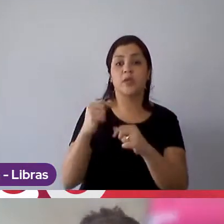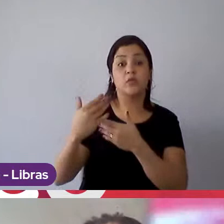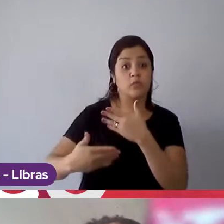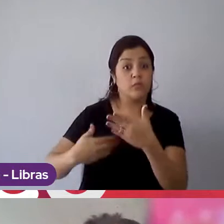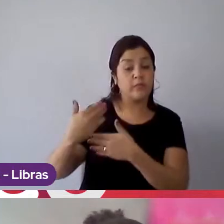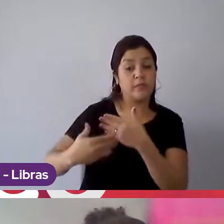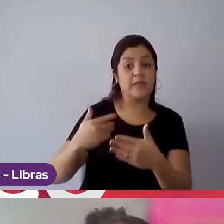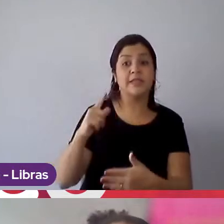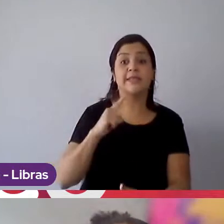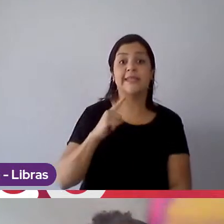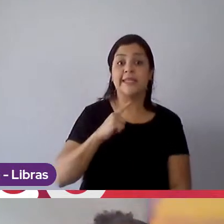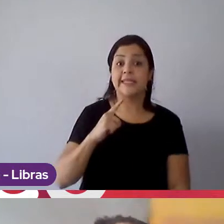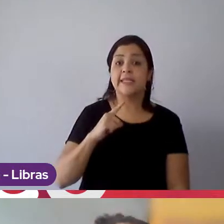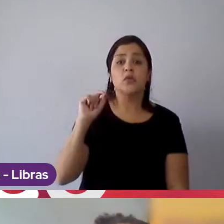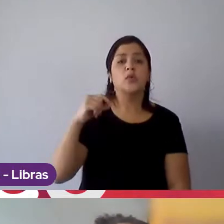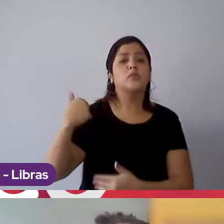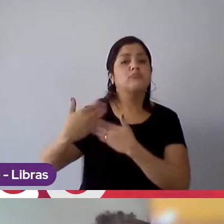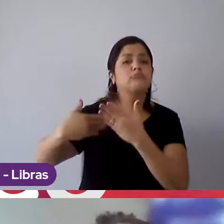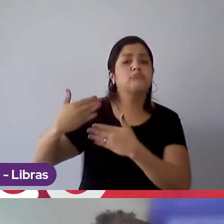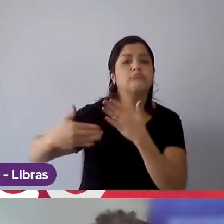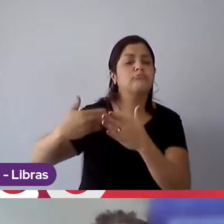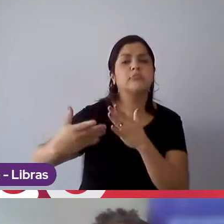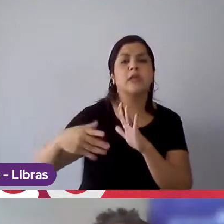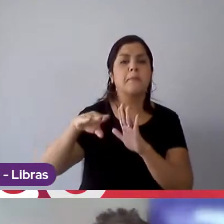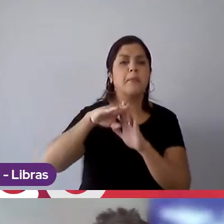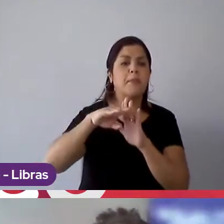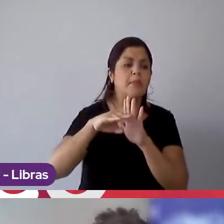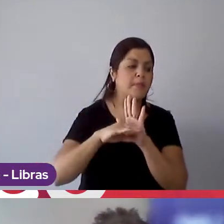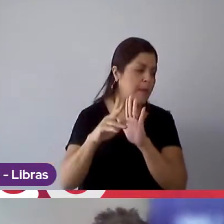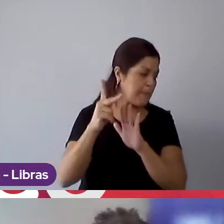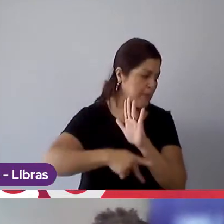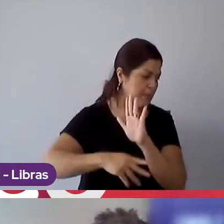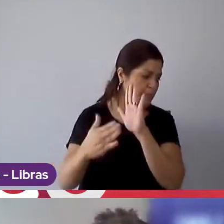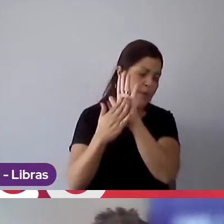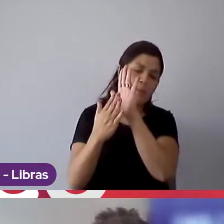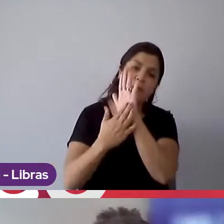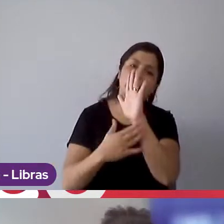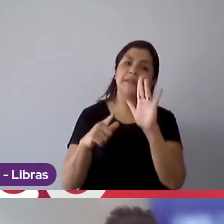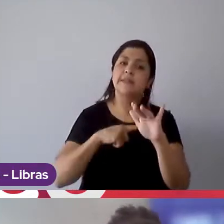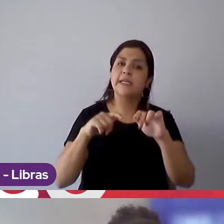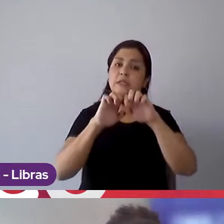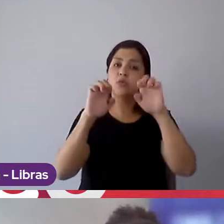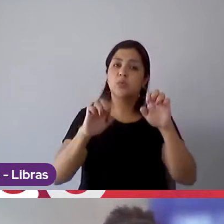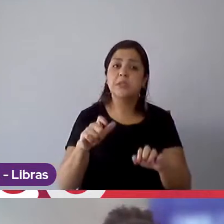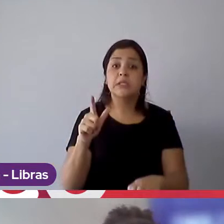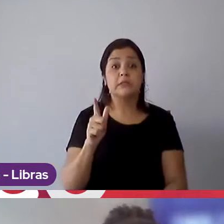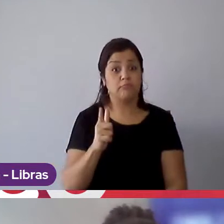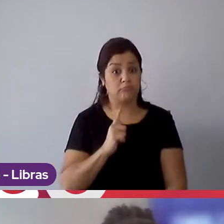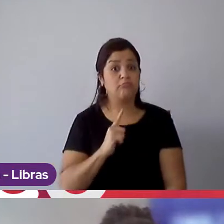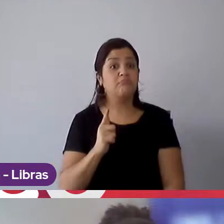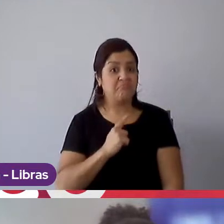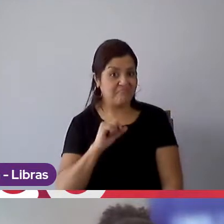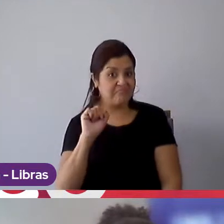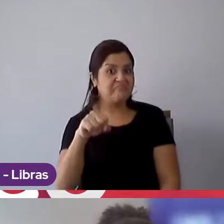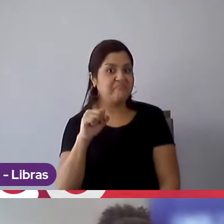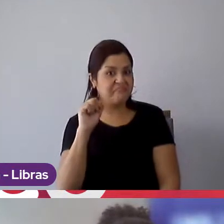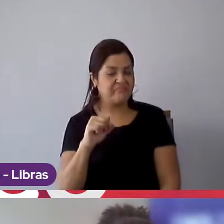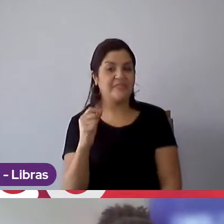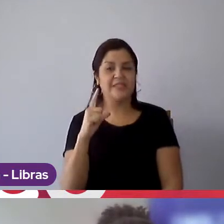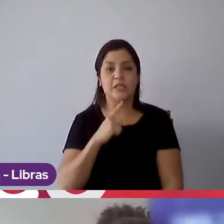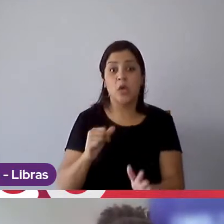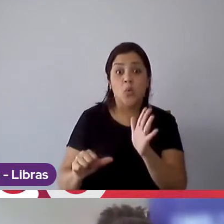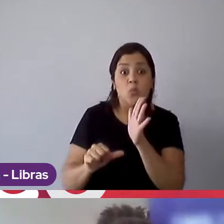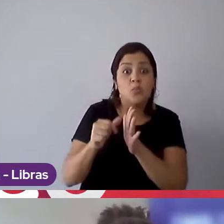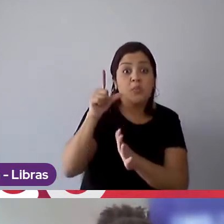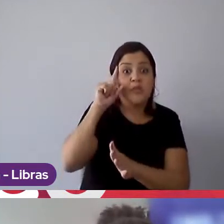gente tem um programa de desenvolvimento estruturado e sim, a gente tem, inclusive, logo no primeiro dia